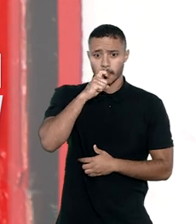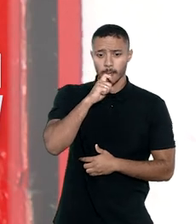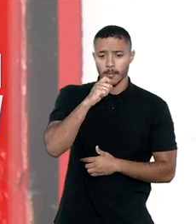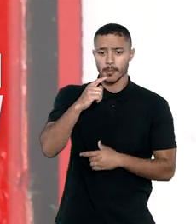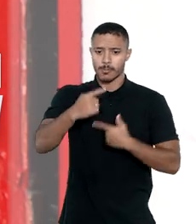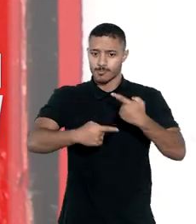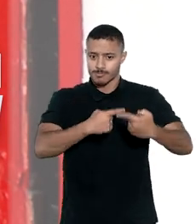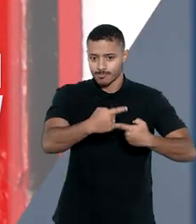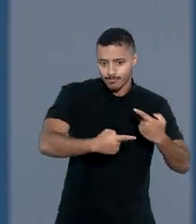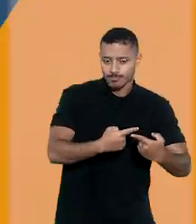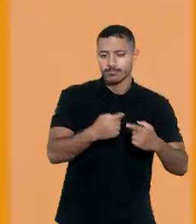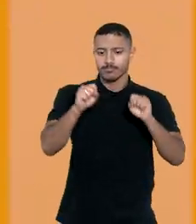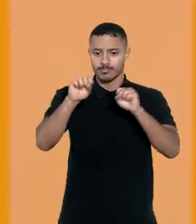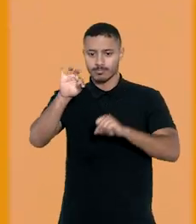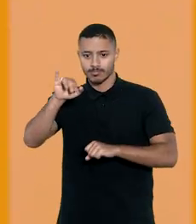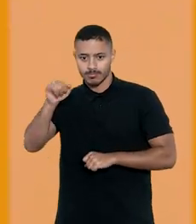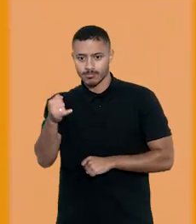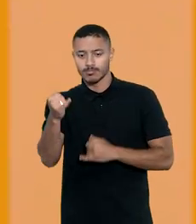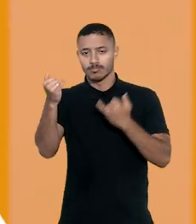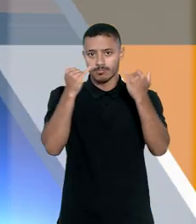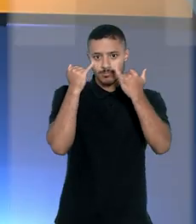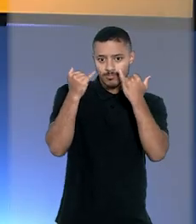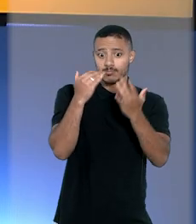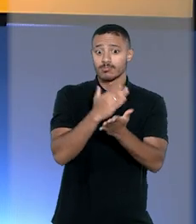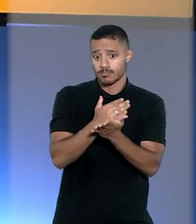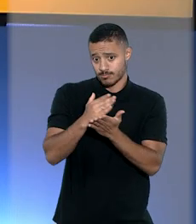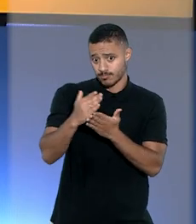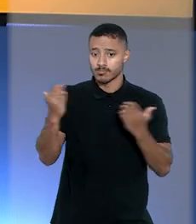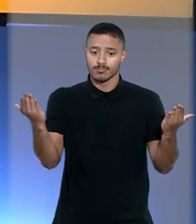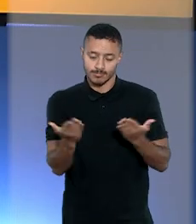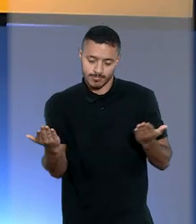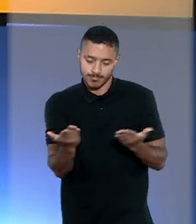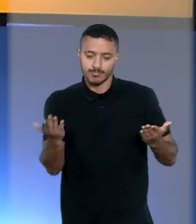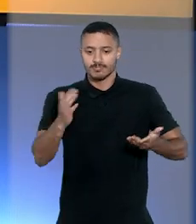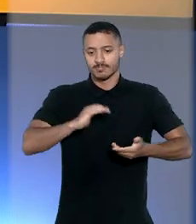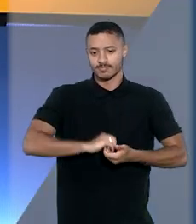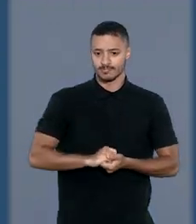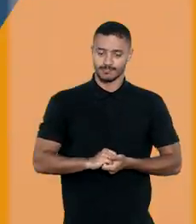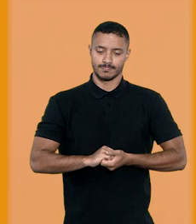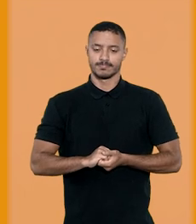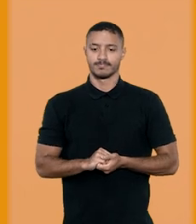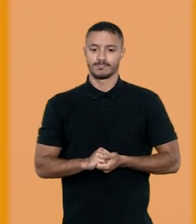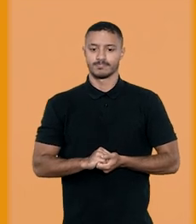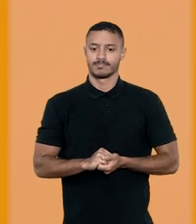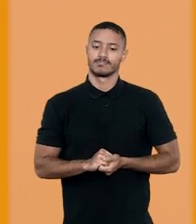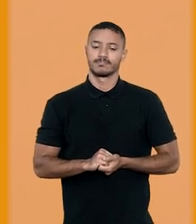causa de exclusão da herança. O STJ Notícias começa agora.